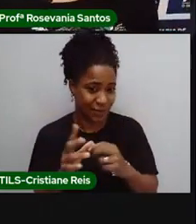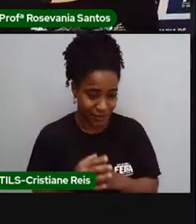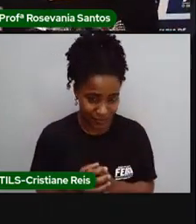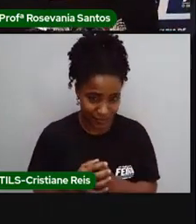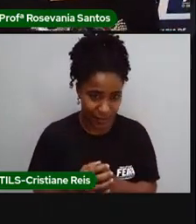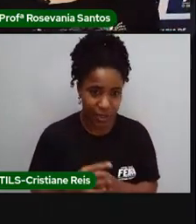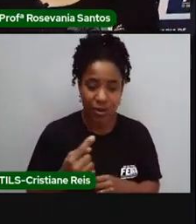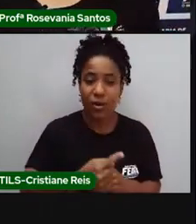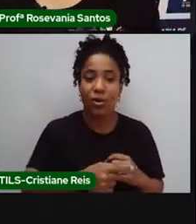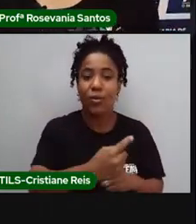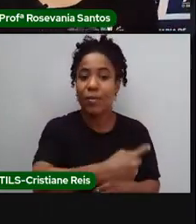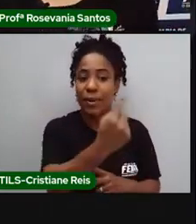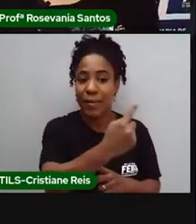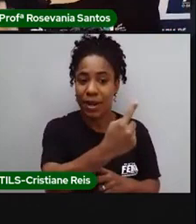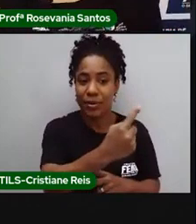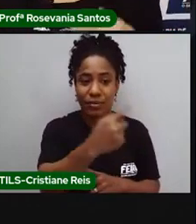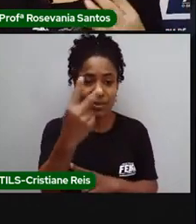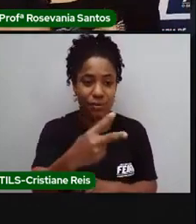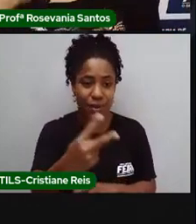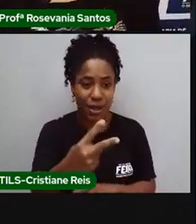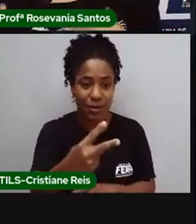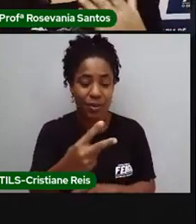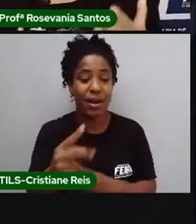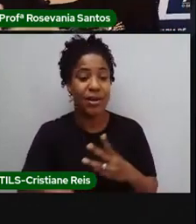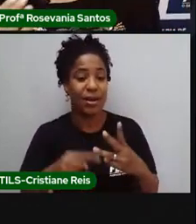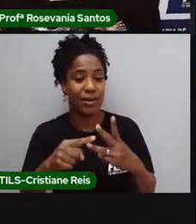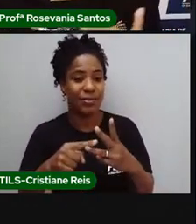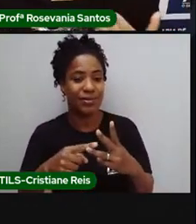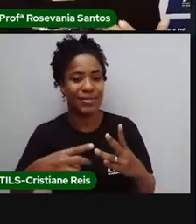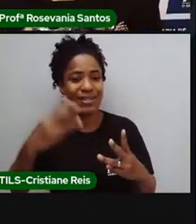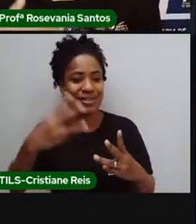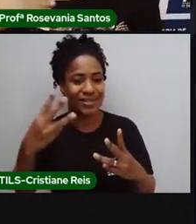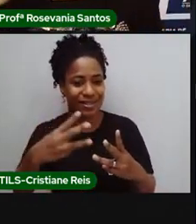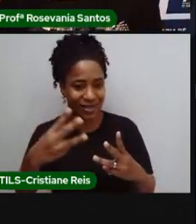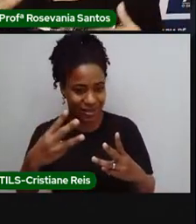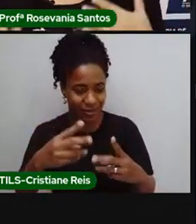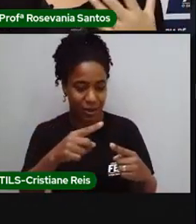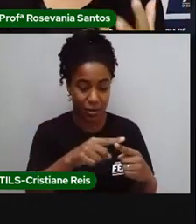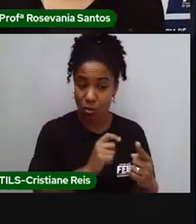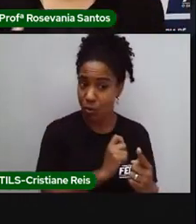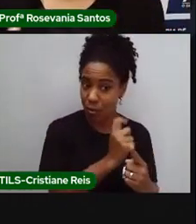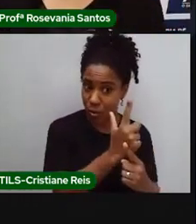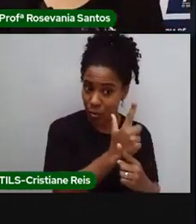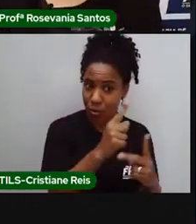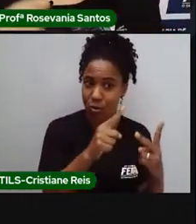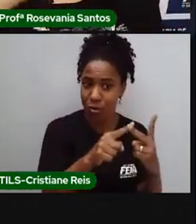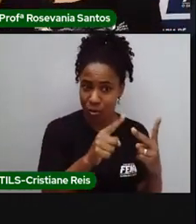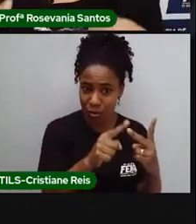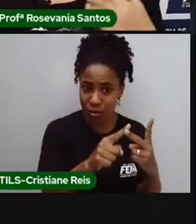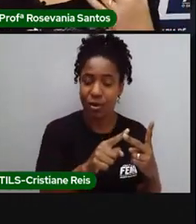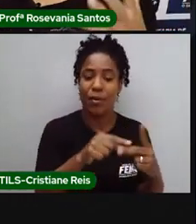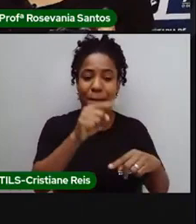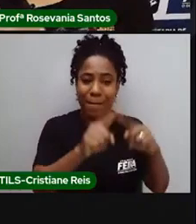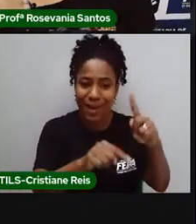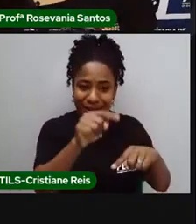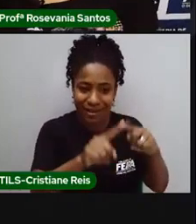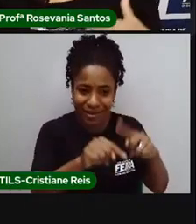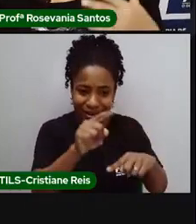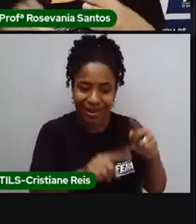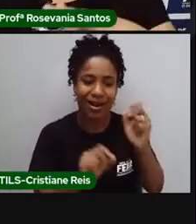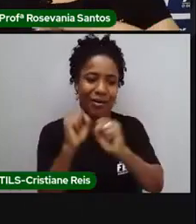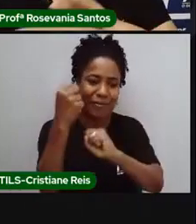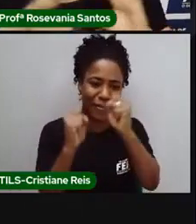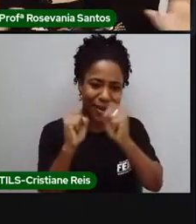primário e o setor secundário. É onde você vai comprar, né, a matéria-prima, é onde você vai comprar os insuntos, comprar as